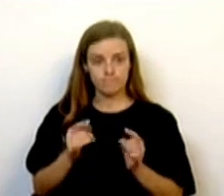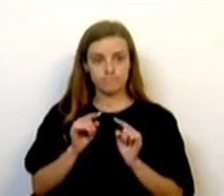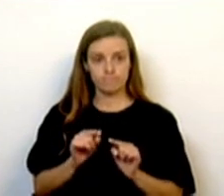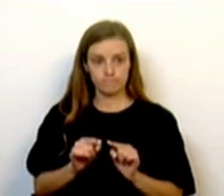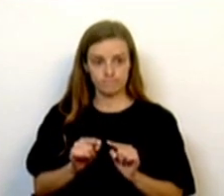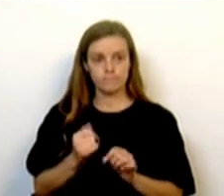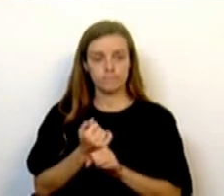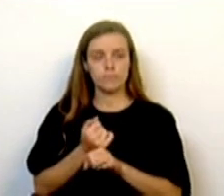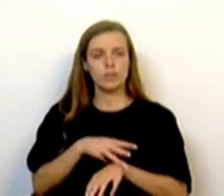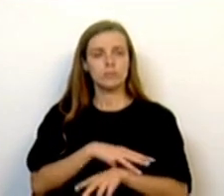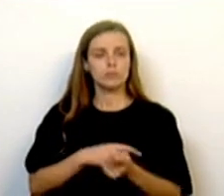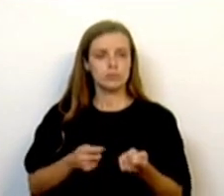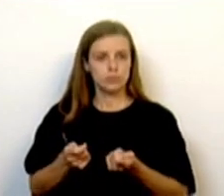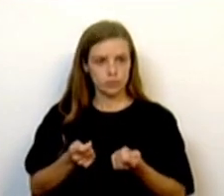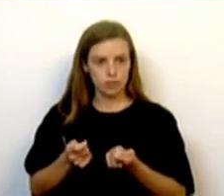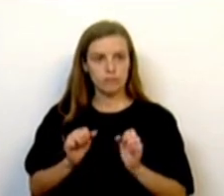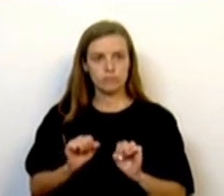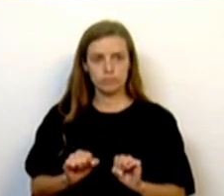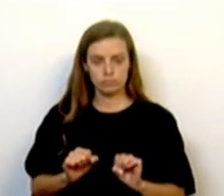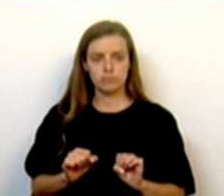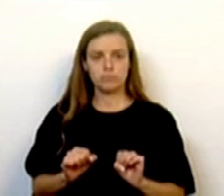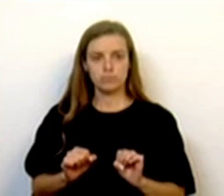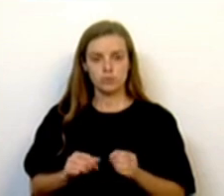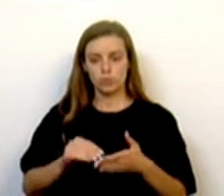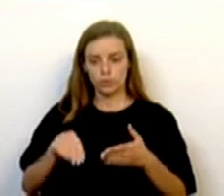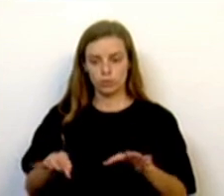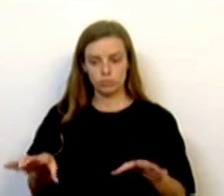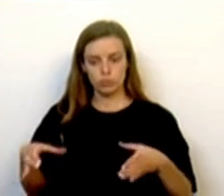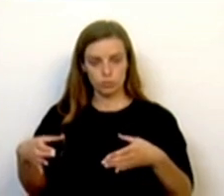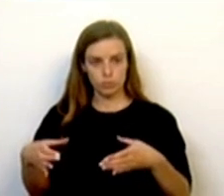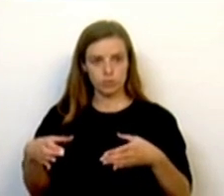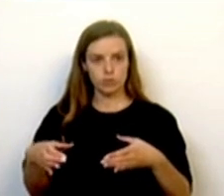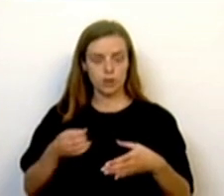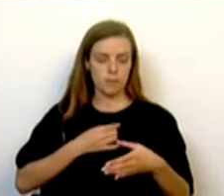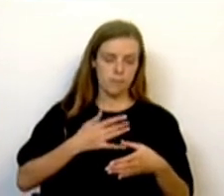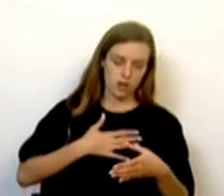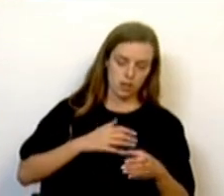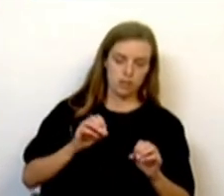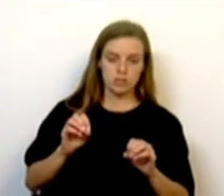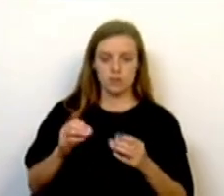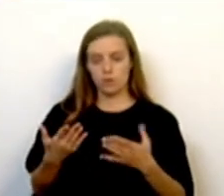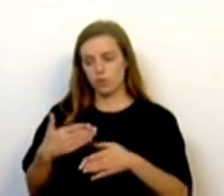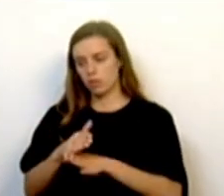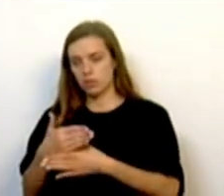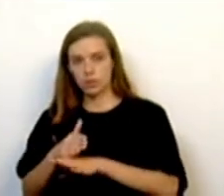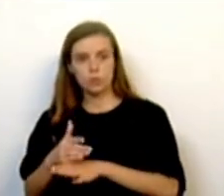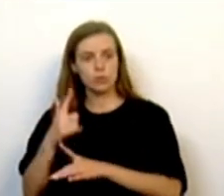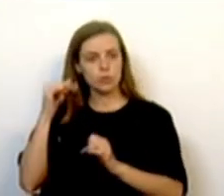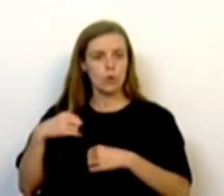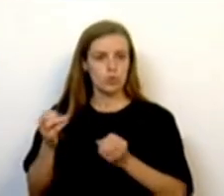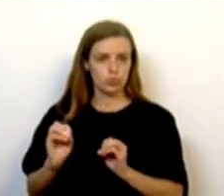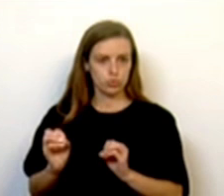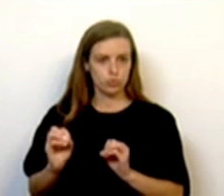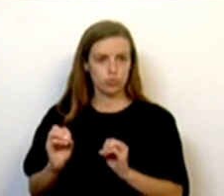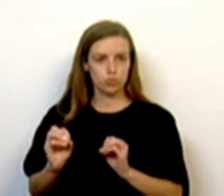administrativo que o Governo pode aplicar, estendendo a contratação coletiva a empresas e a setores que não são subscritores de acordos, está